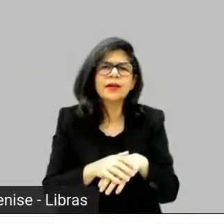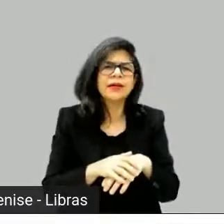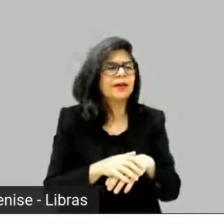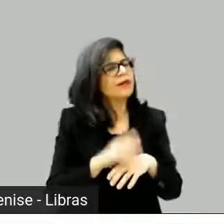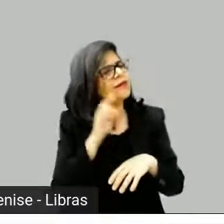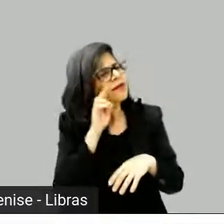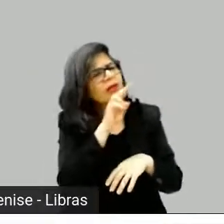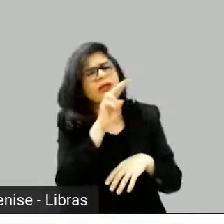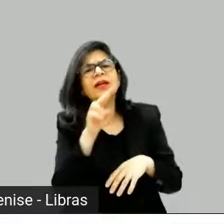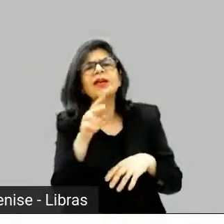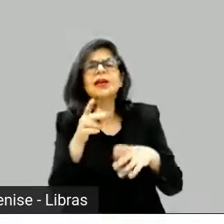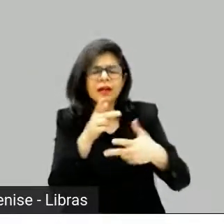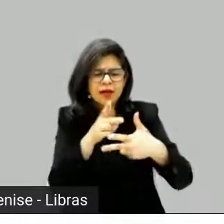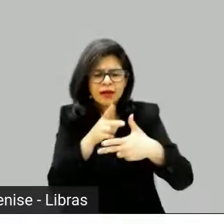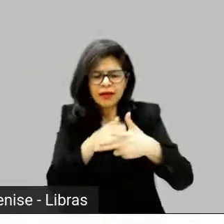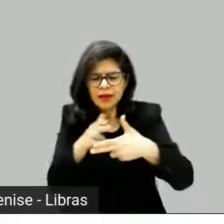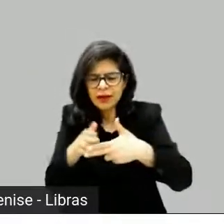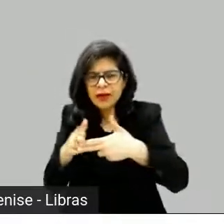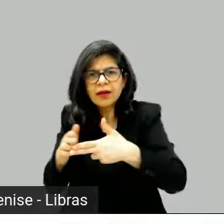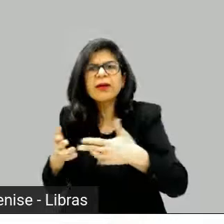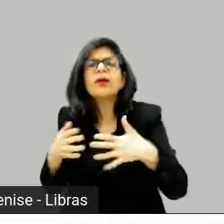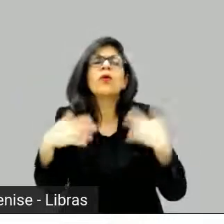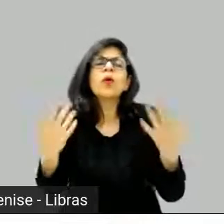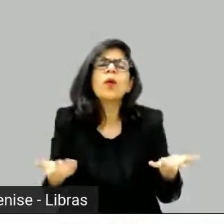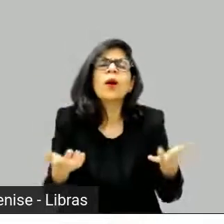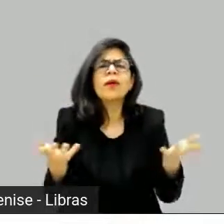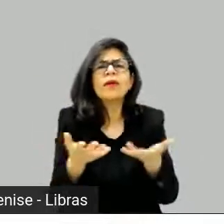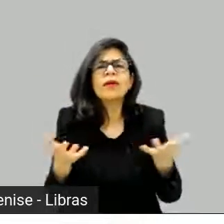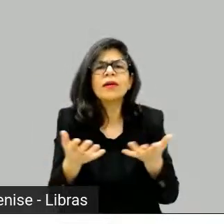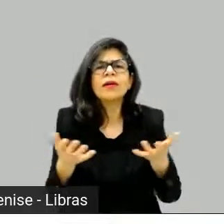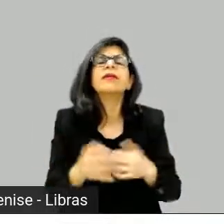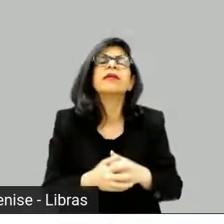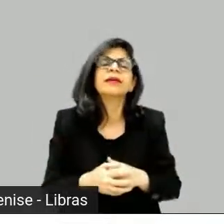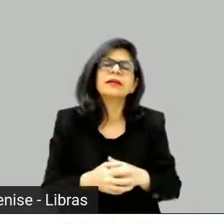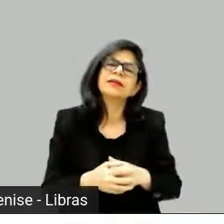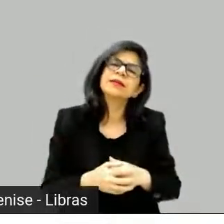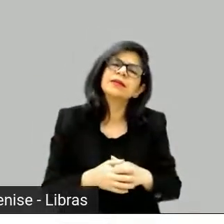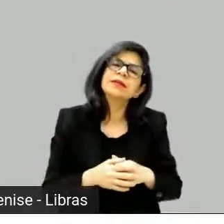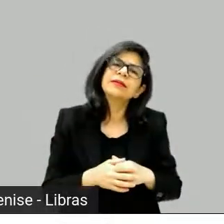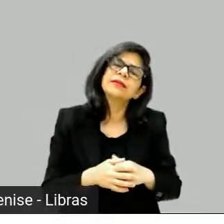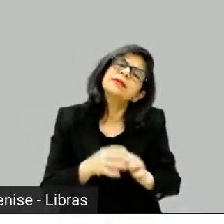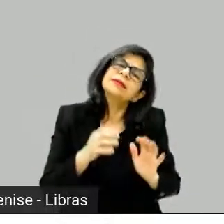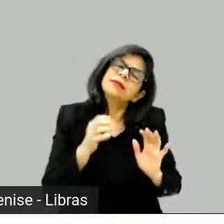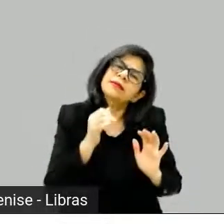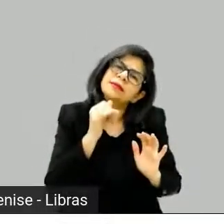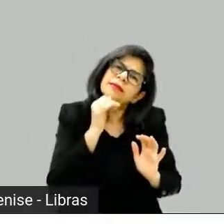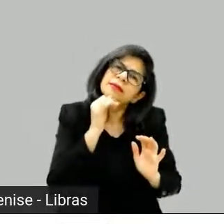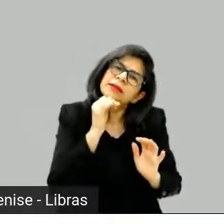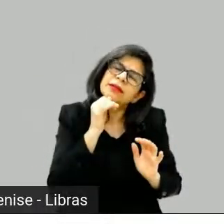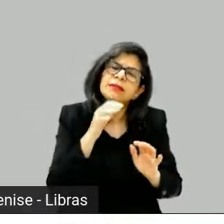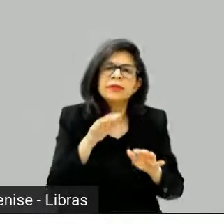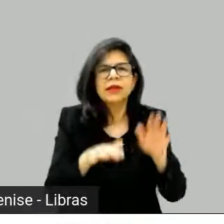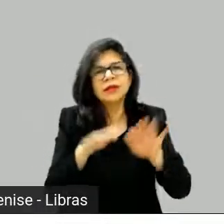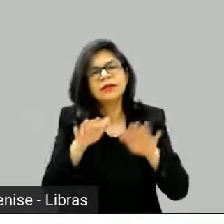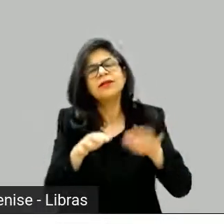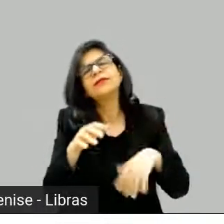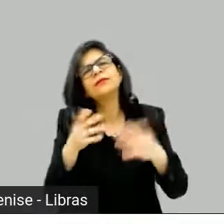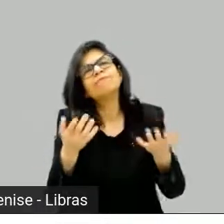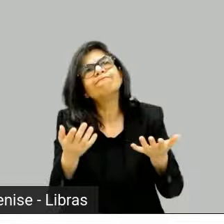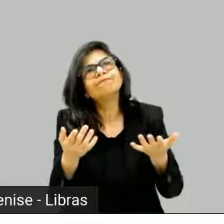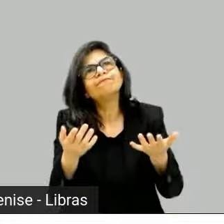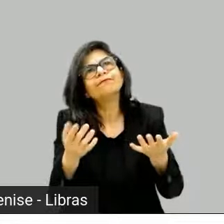Eu comecei, mas bem devagar, assim, porque, basicamente, eu faço aquela coisa que a gente diz para os filhos não fazerem, que